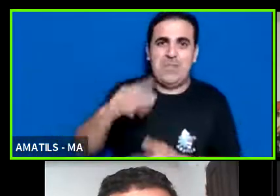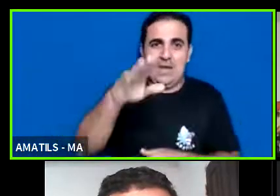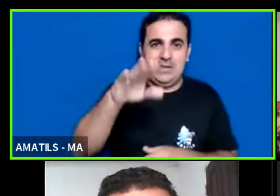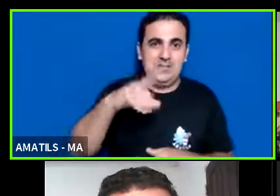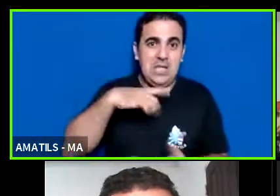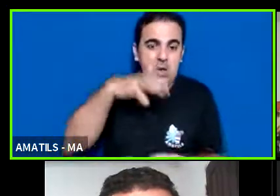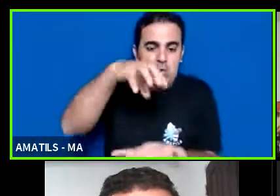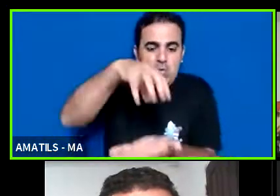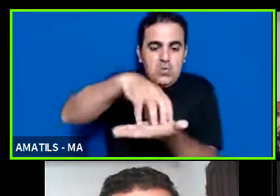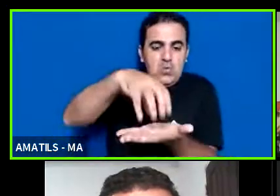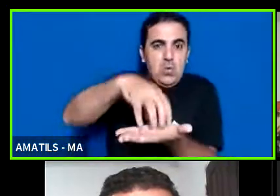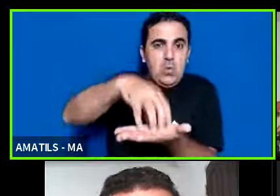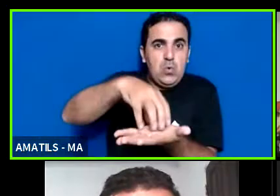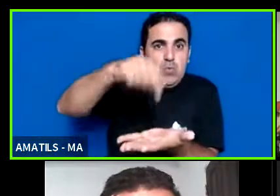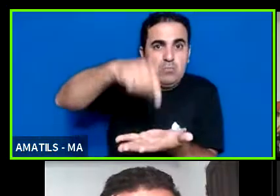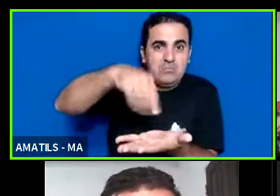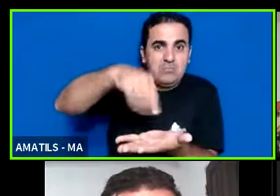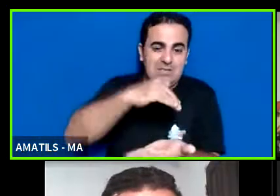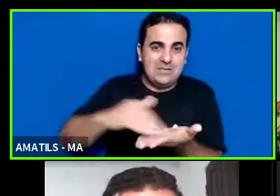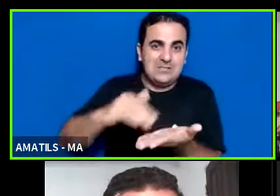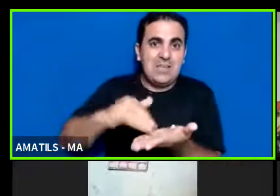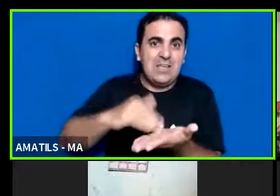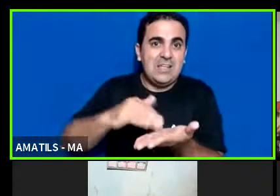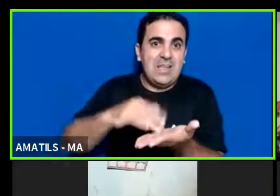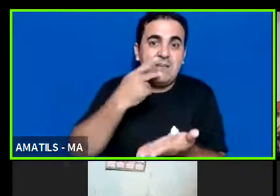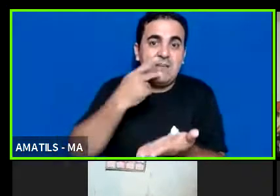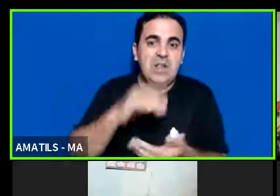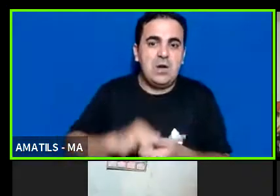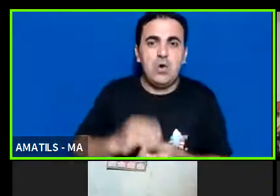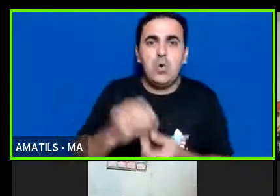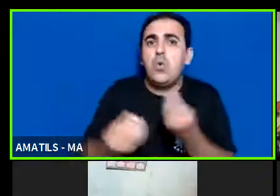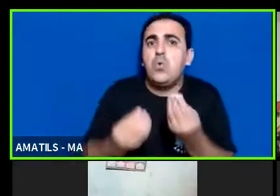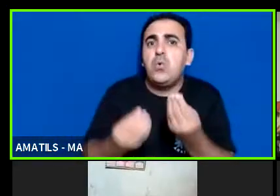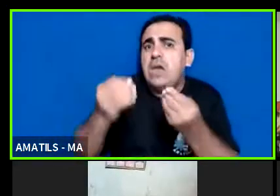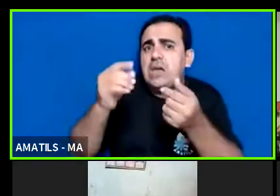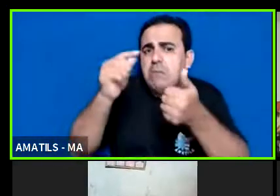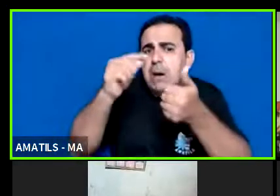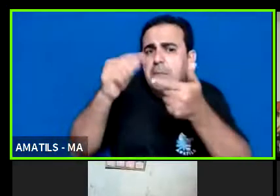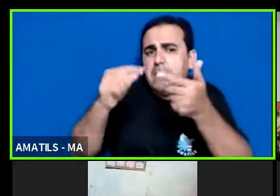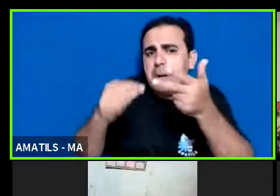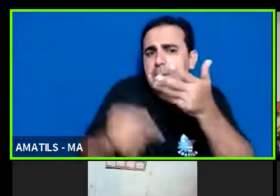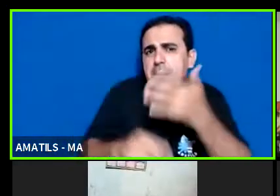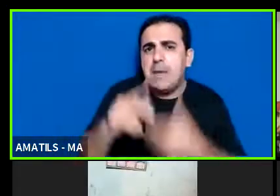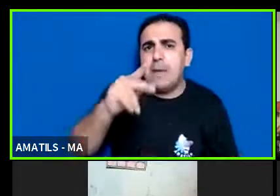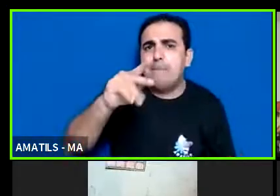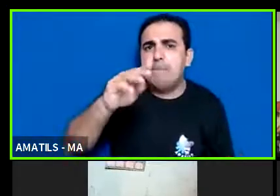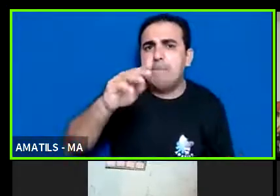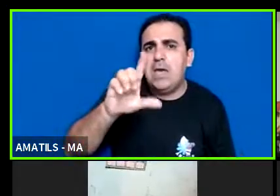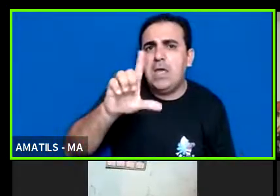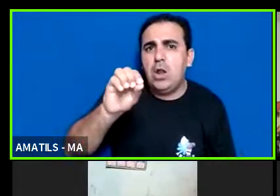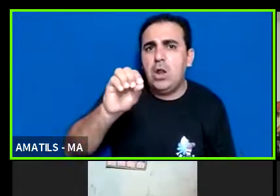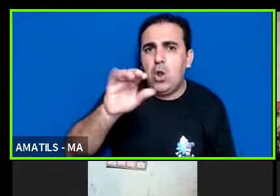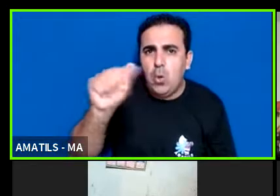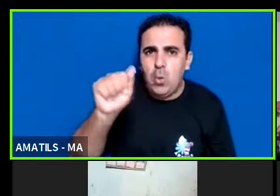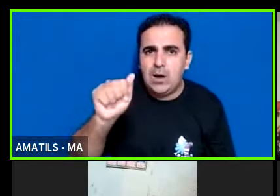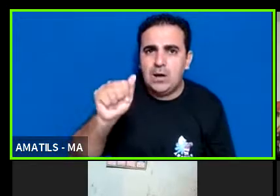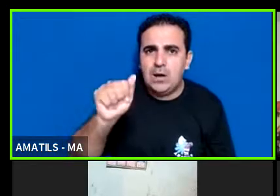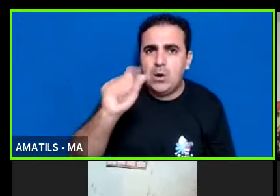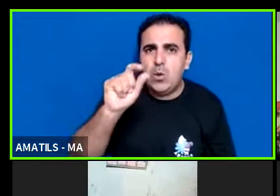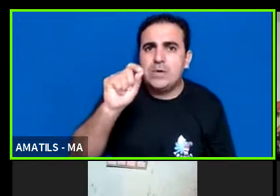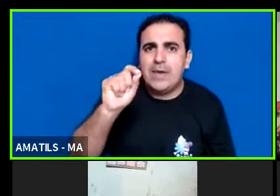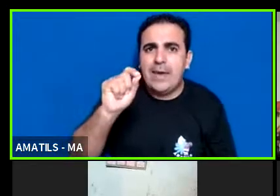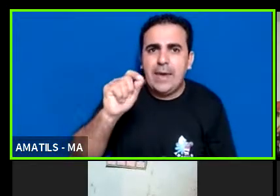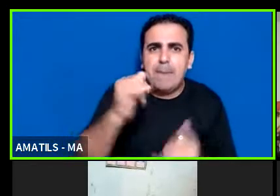elencar o que vai constar na PELOA como execução para 2022 essa construção